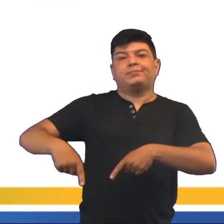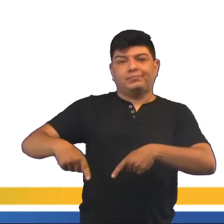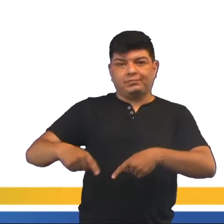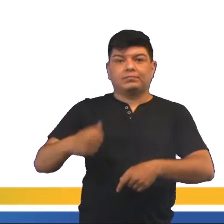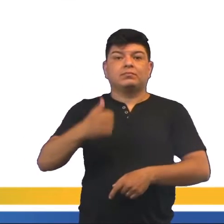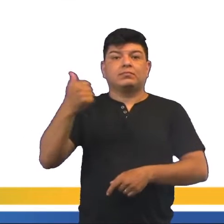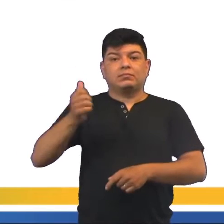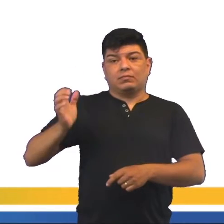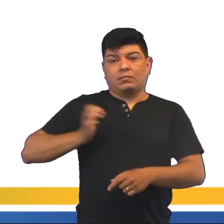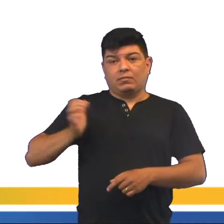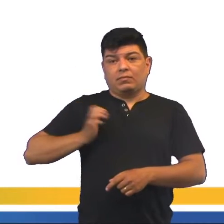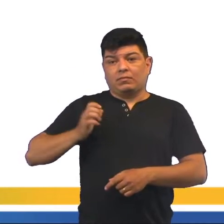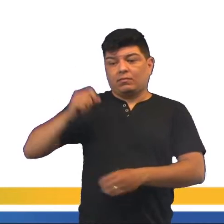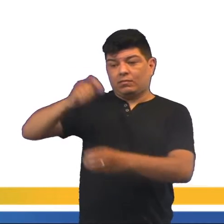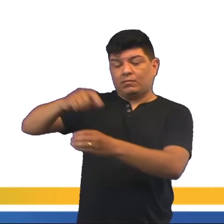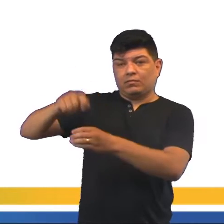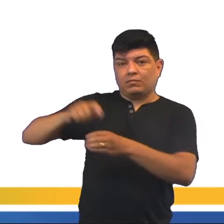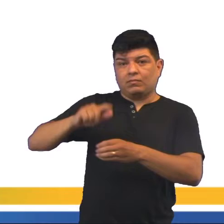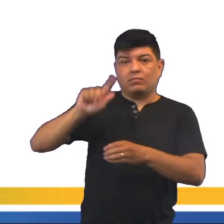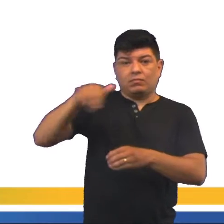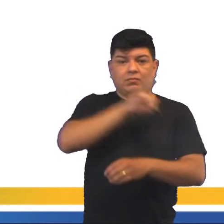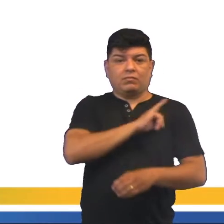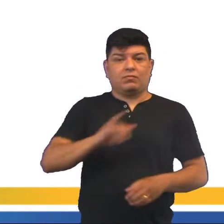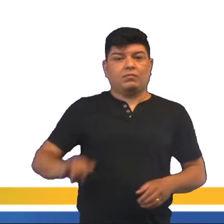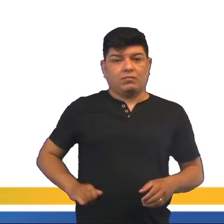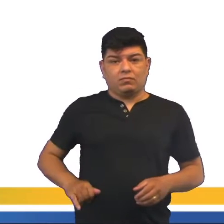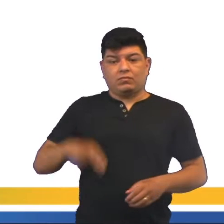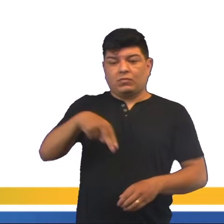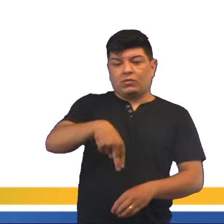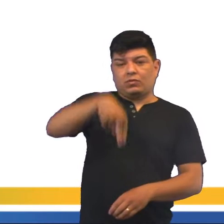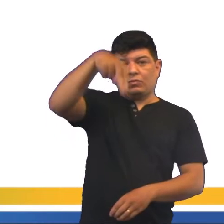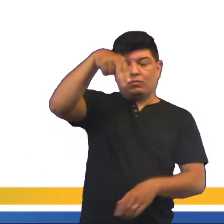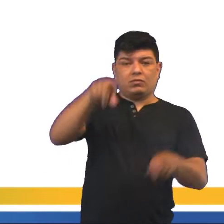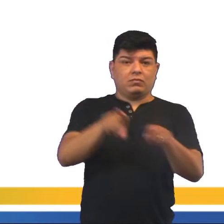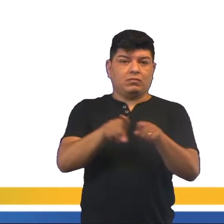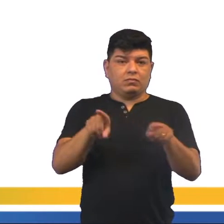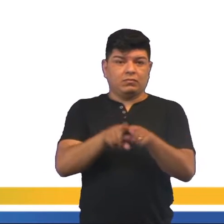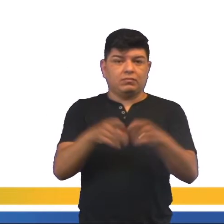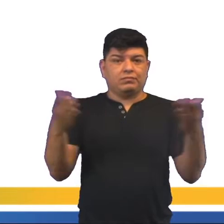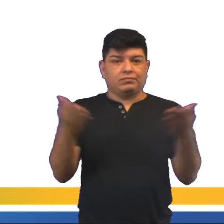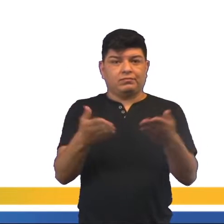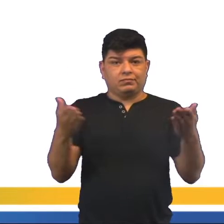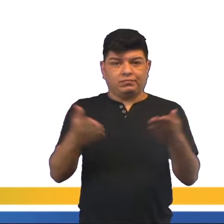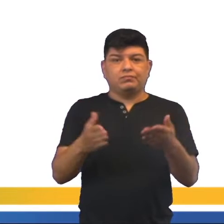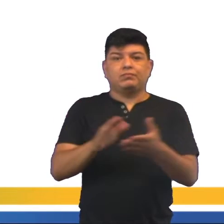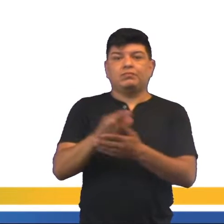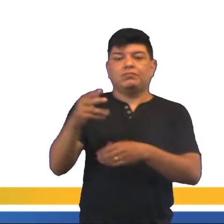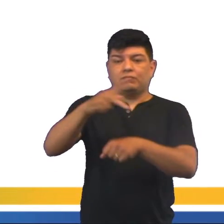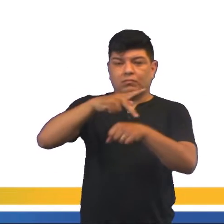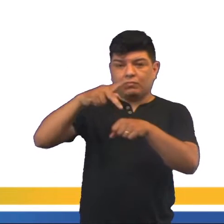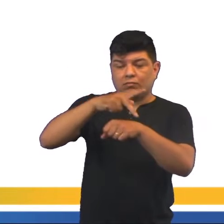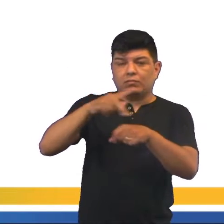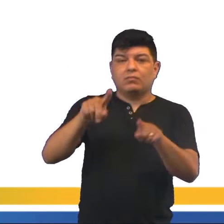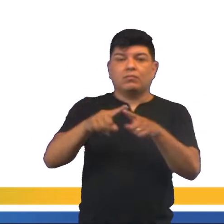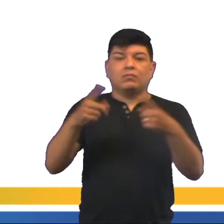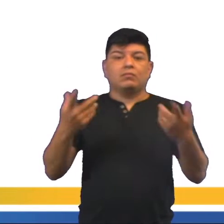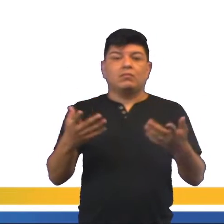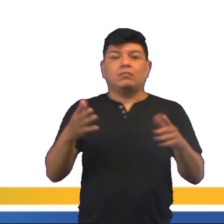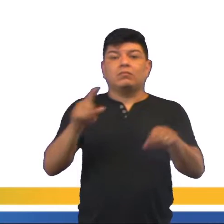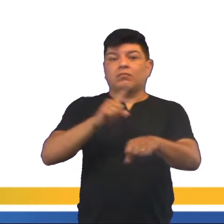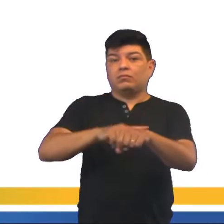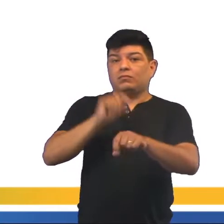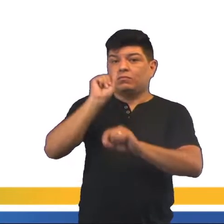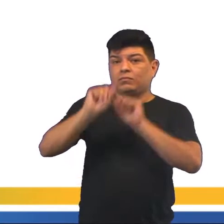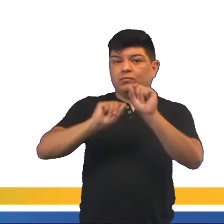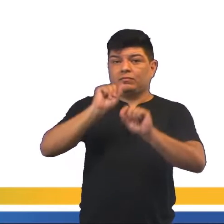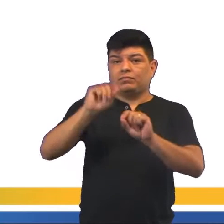agrária e o imperador, além de conflitos regionais no Nordeste e na Cisplatina, hoje no Uruguai. Porém, foi um momento